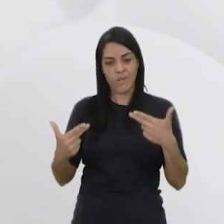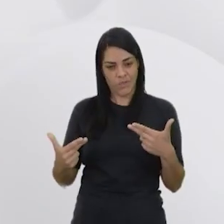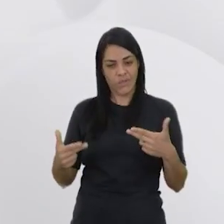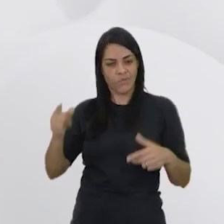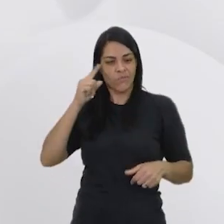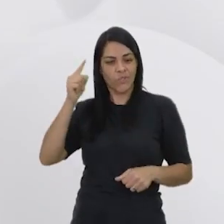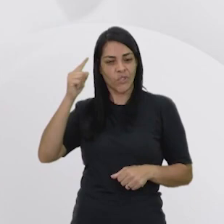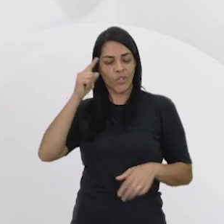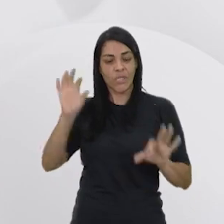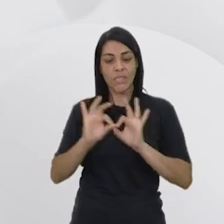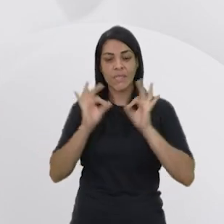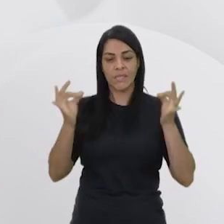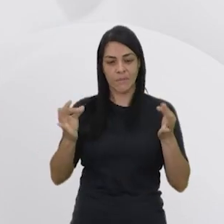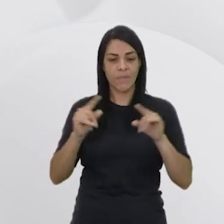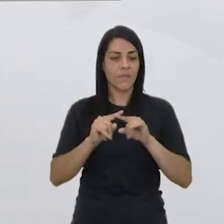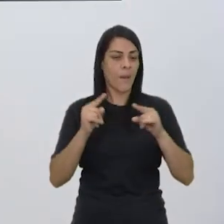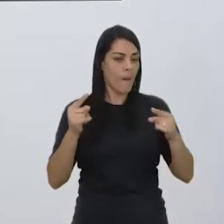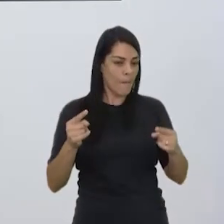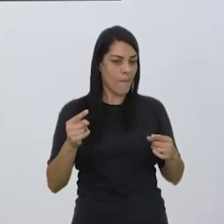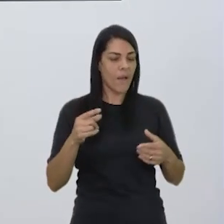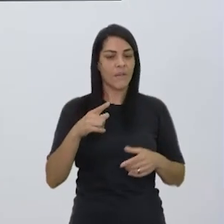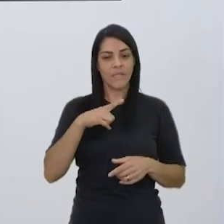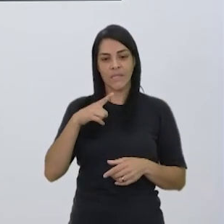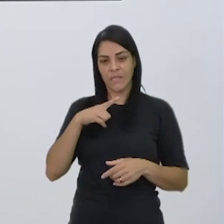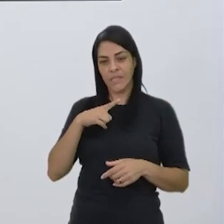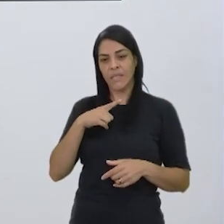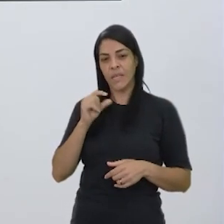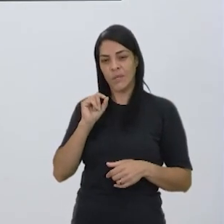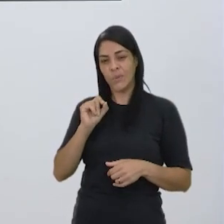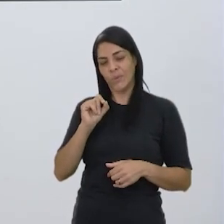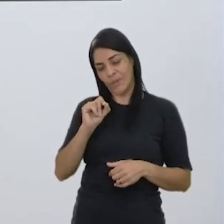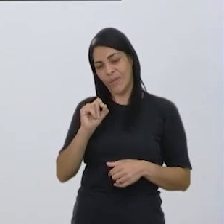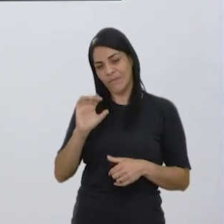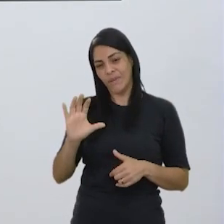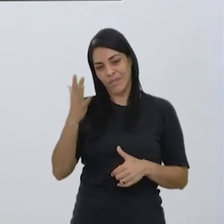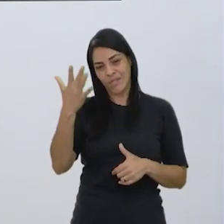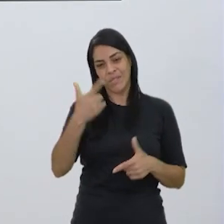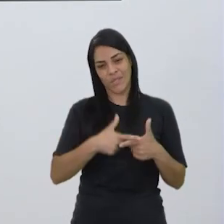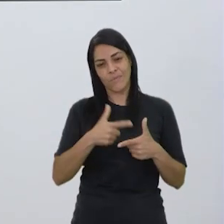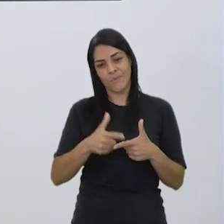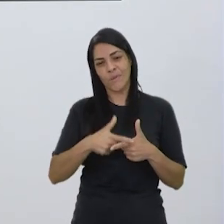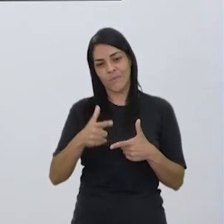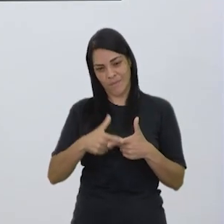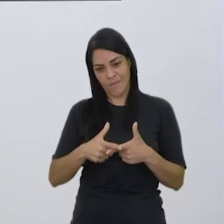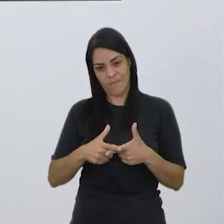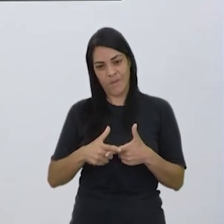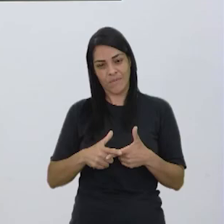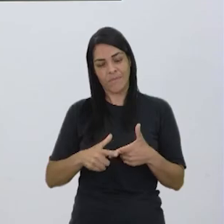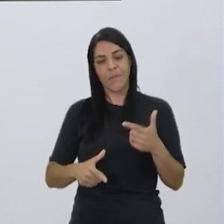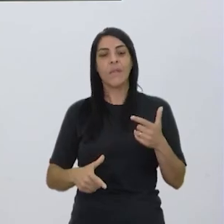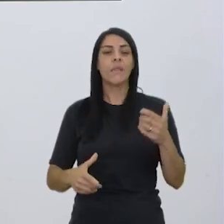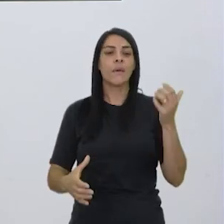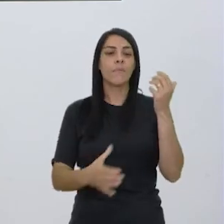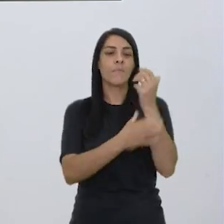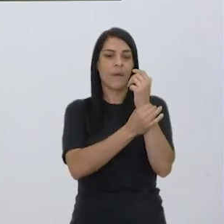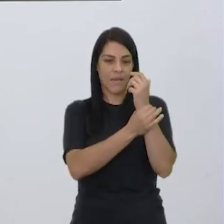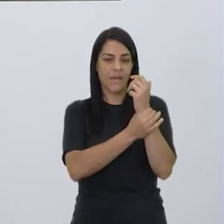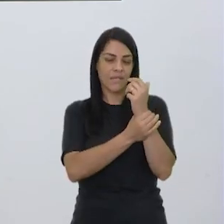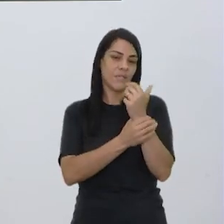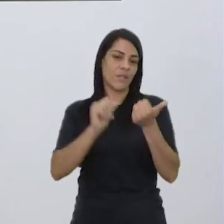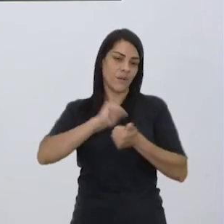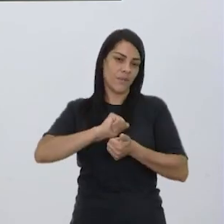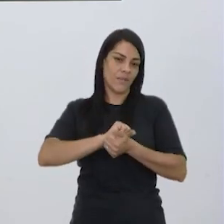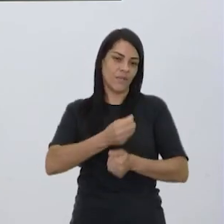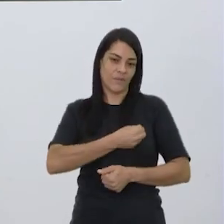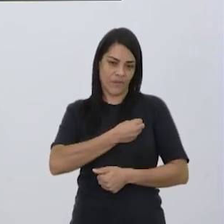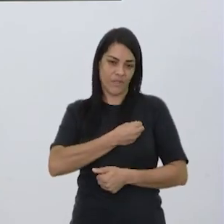simples, mas que está aí sendo um probleminha para garantir a nossa qualidade de vida e do planeta como um todo. Vamos